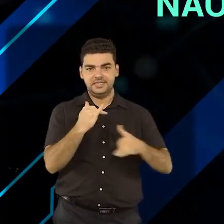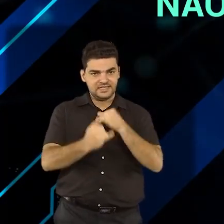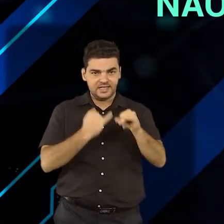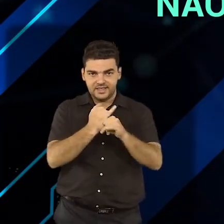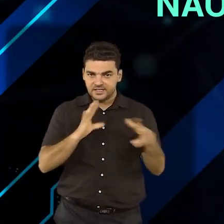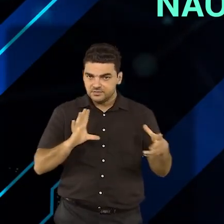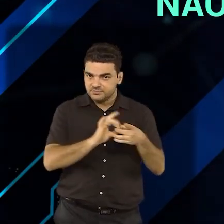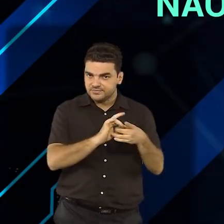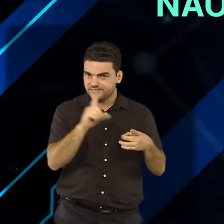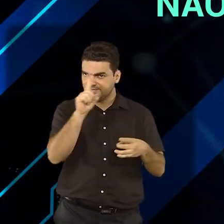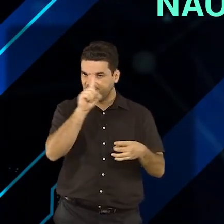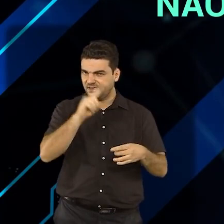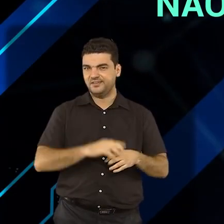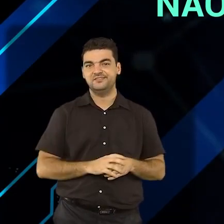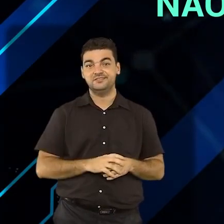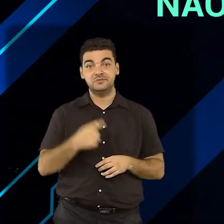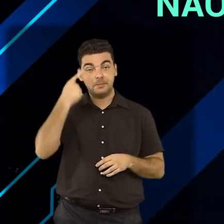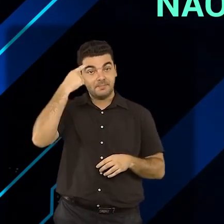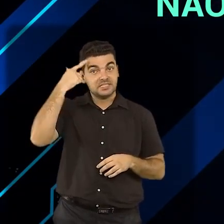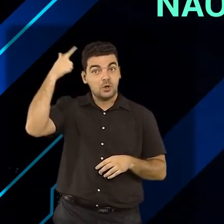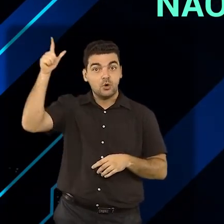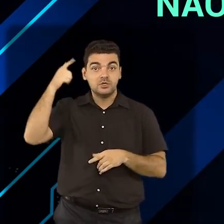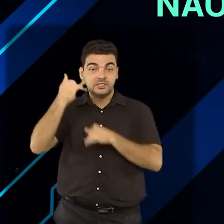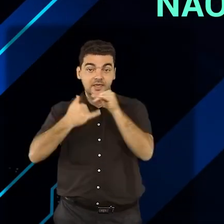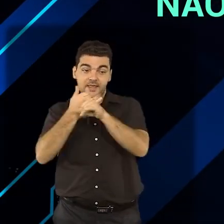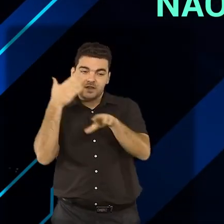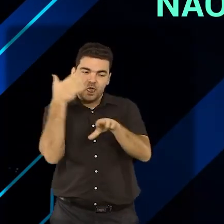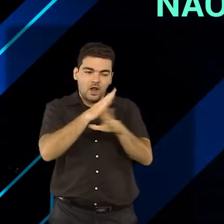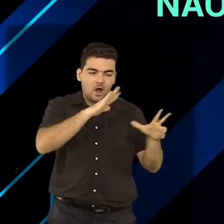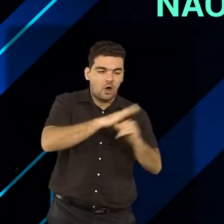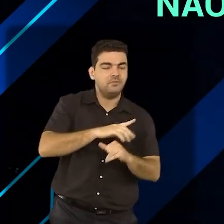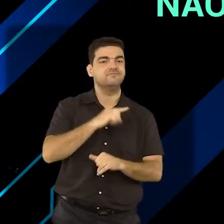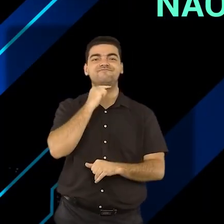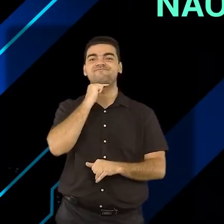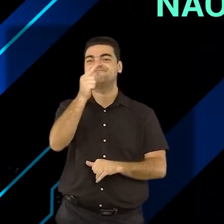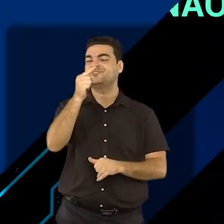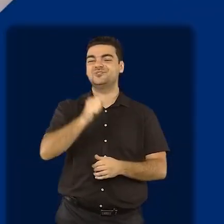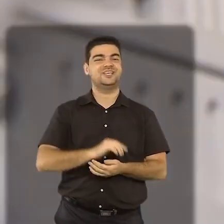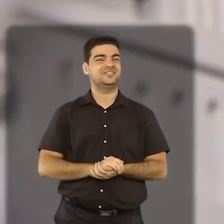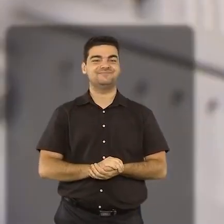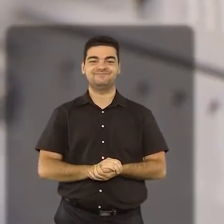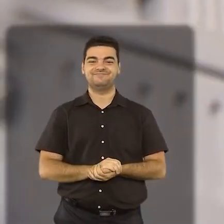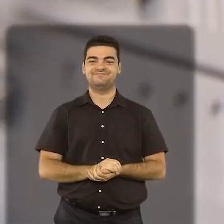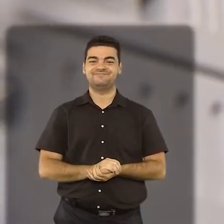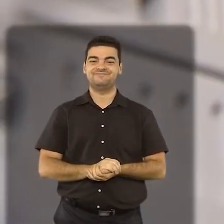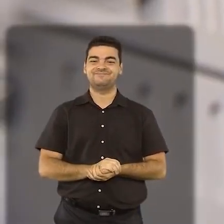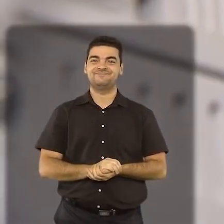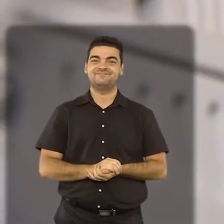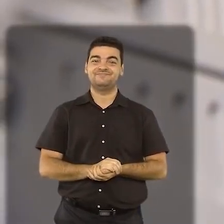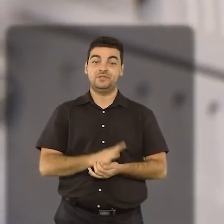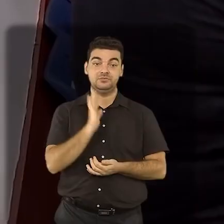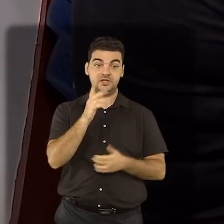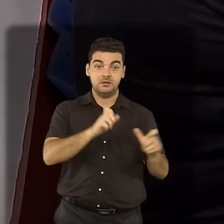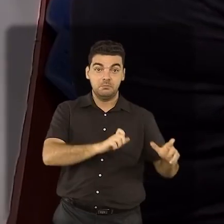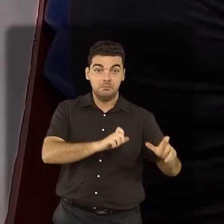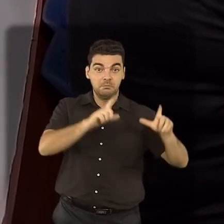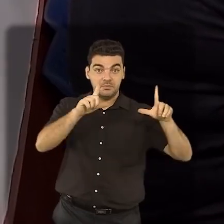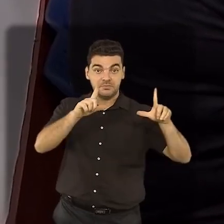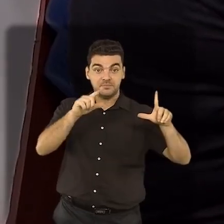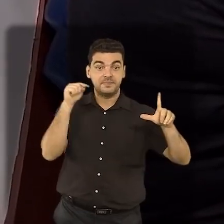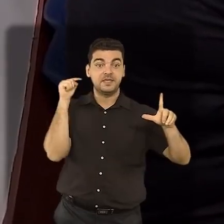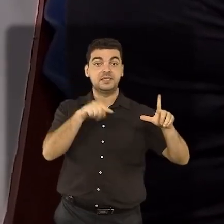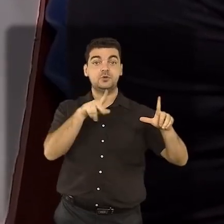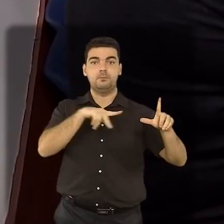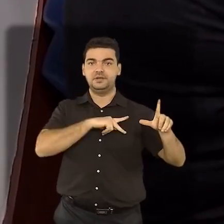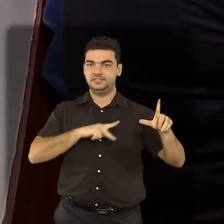à internet. Portanto, não pode ser atacada remotamente. Ligada à urna, o